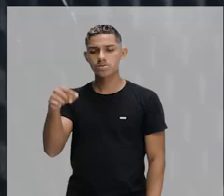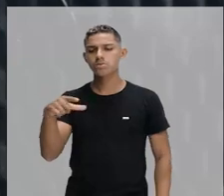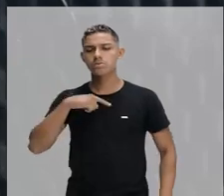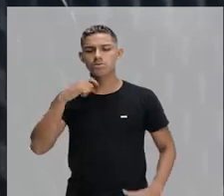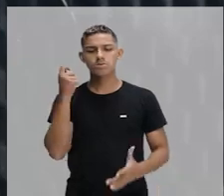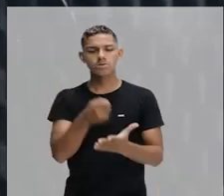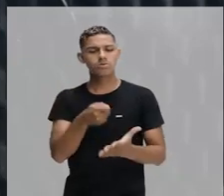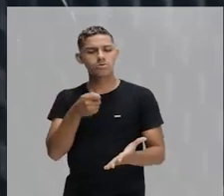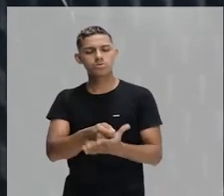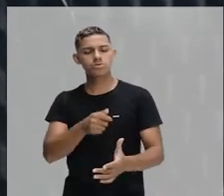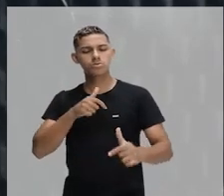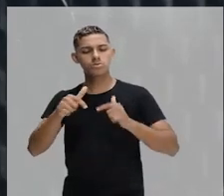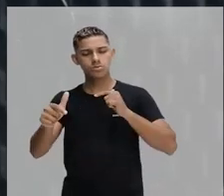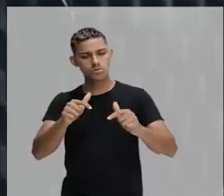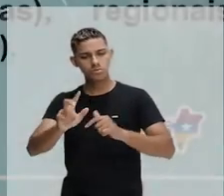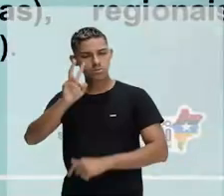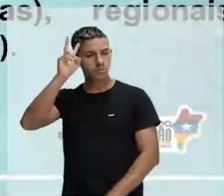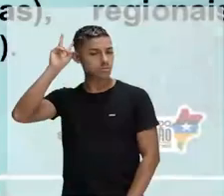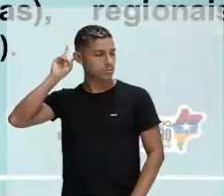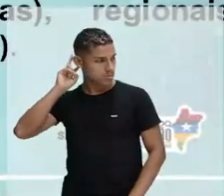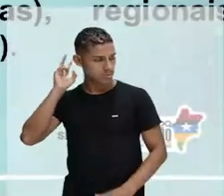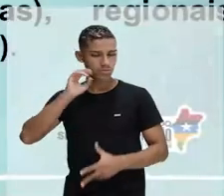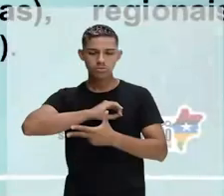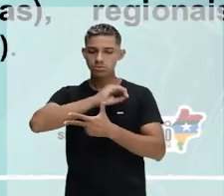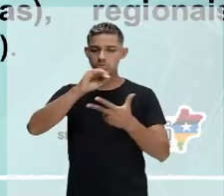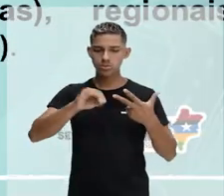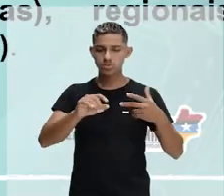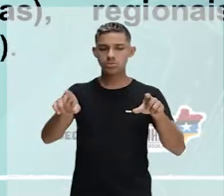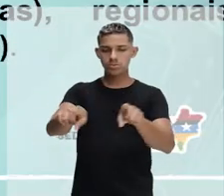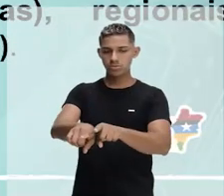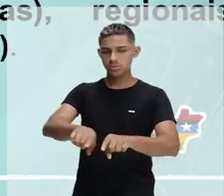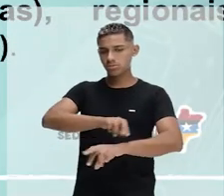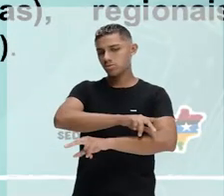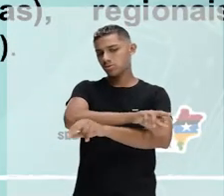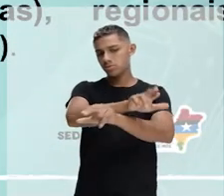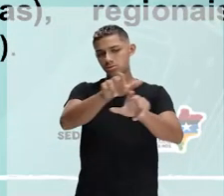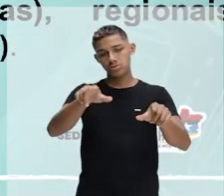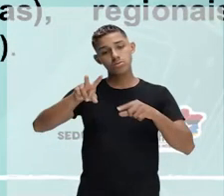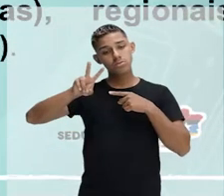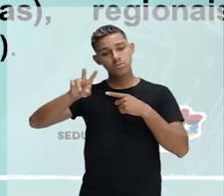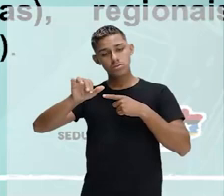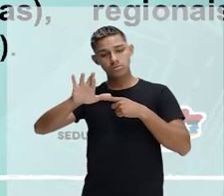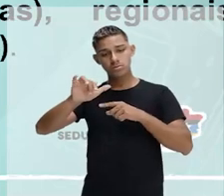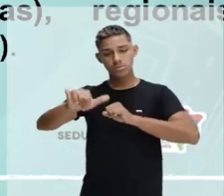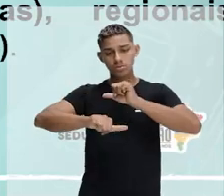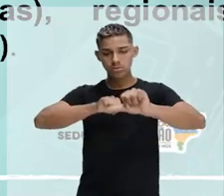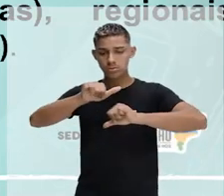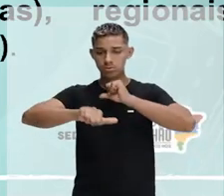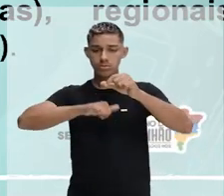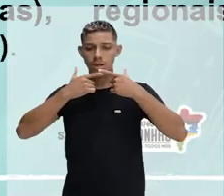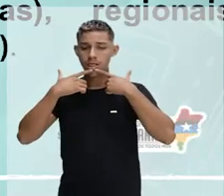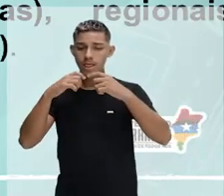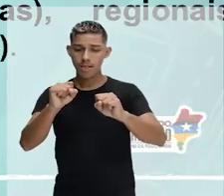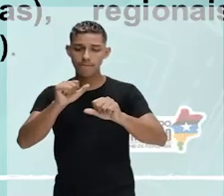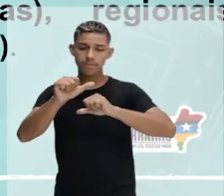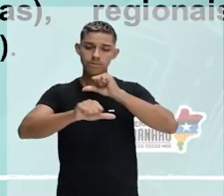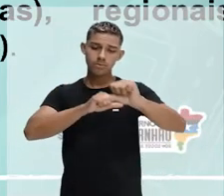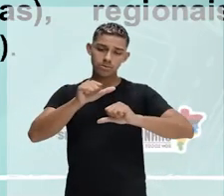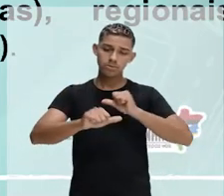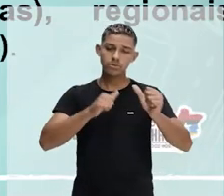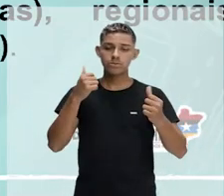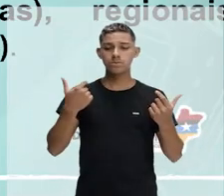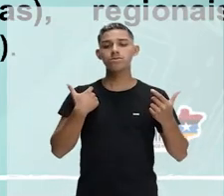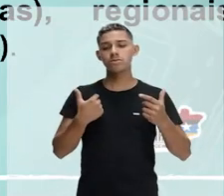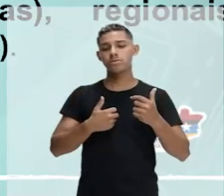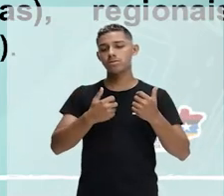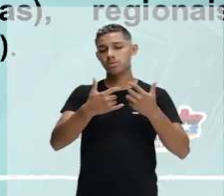cobrado nos vestibulares. As variações, ou variantes, ou variedades linguísticas, são as ramificações naturais de uma